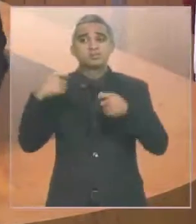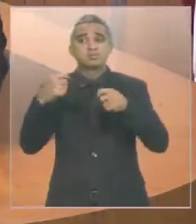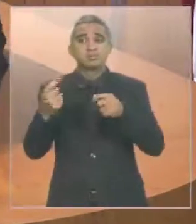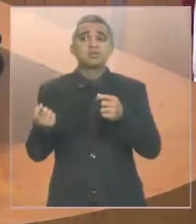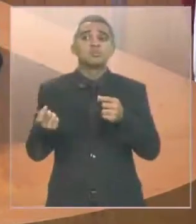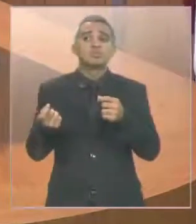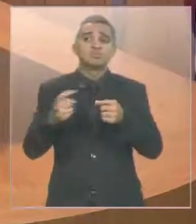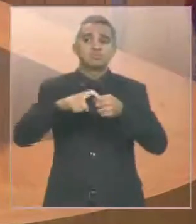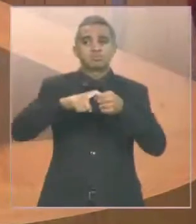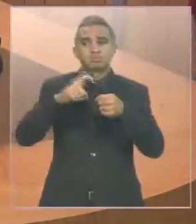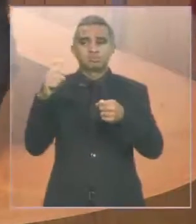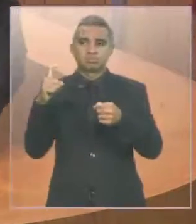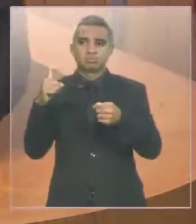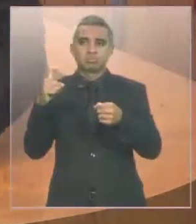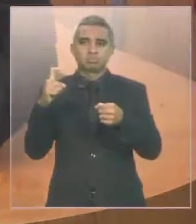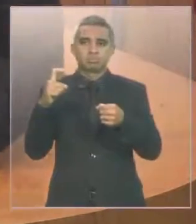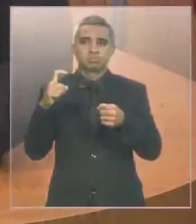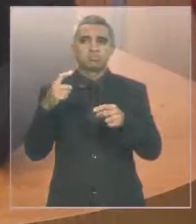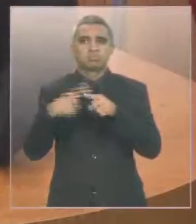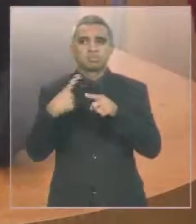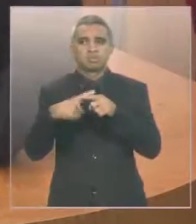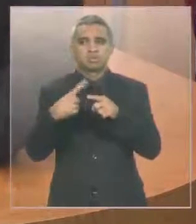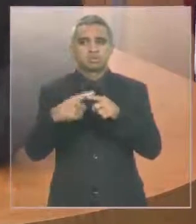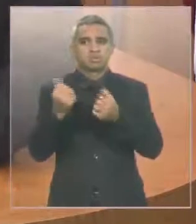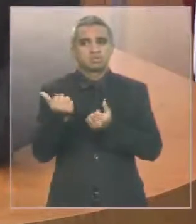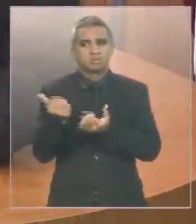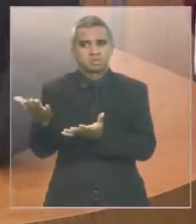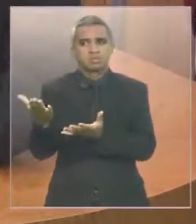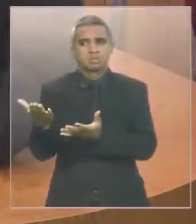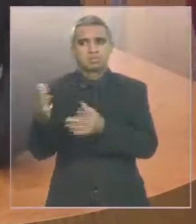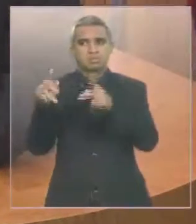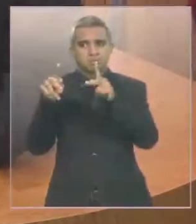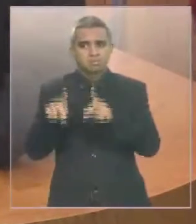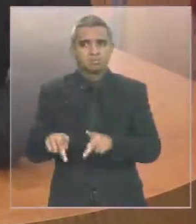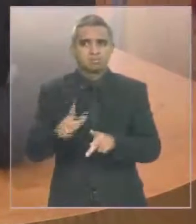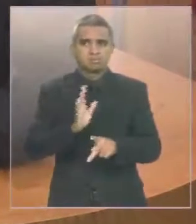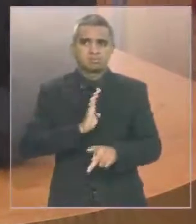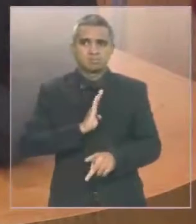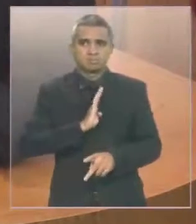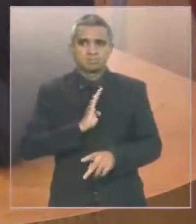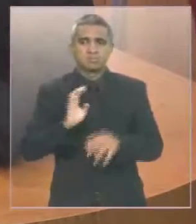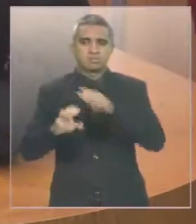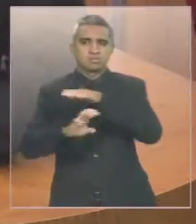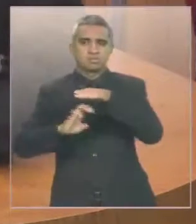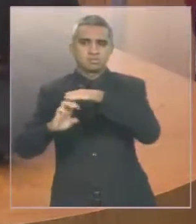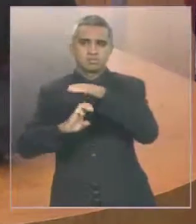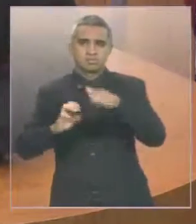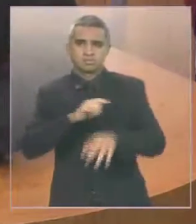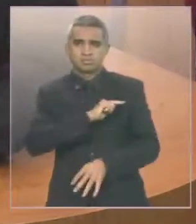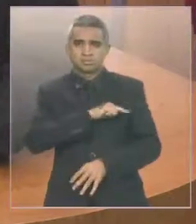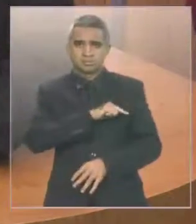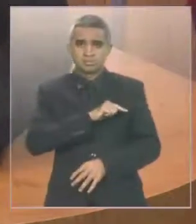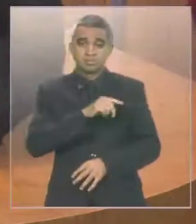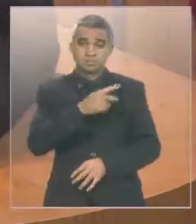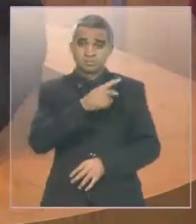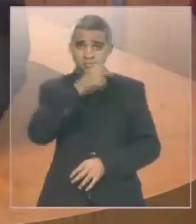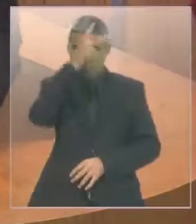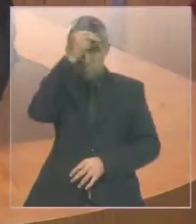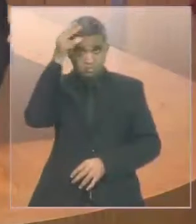fazendo essa doação de um bem do povo de Bacabal para a empresa do gerro do prefeito é um crime